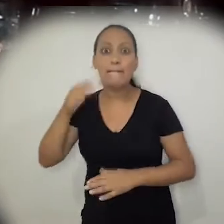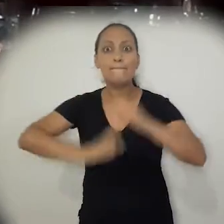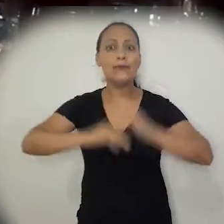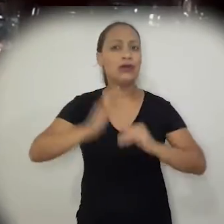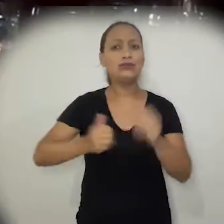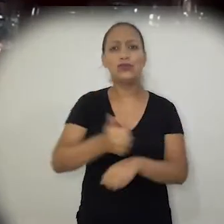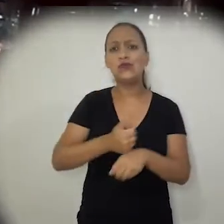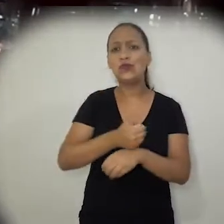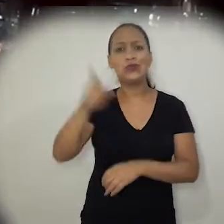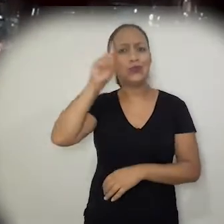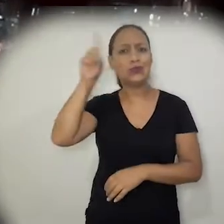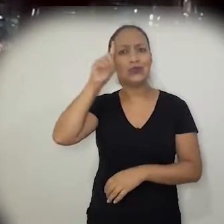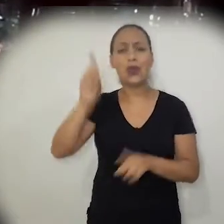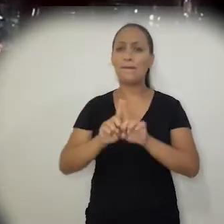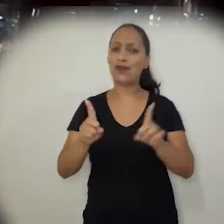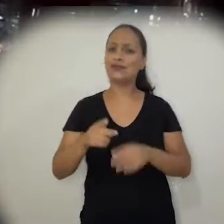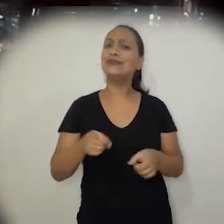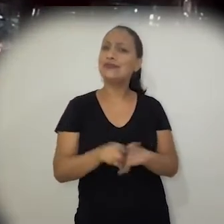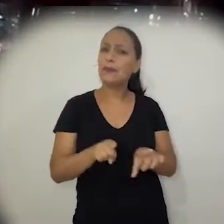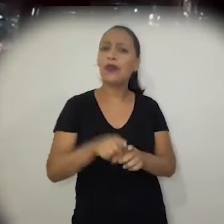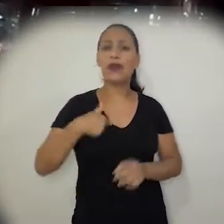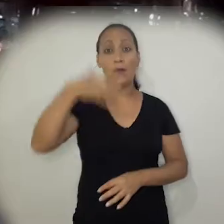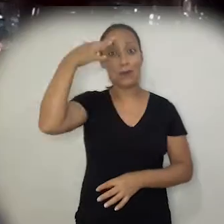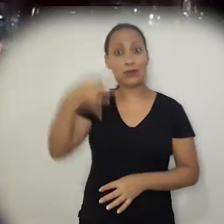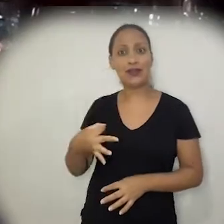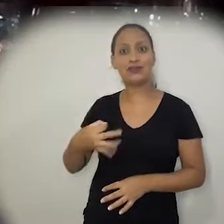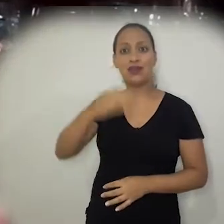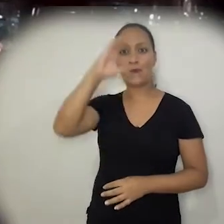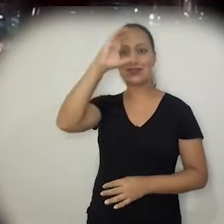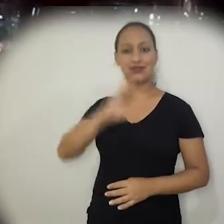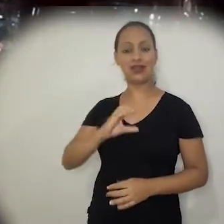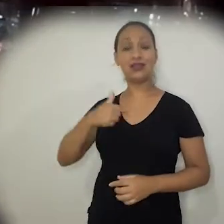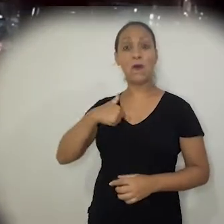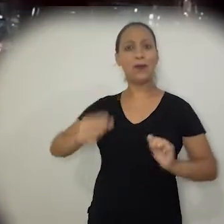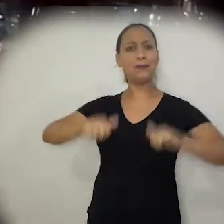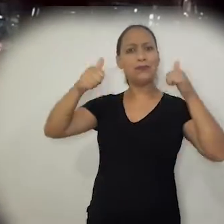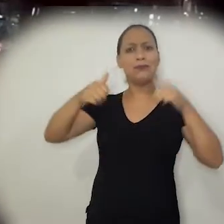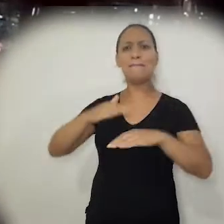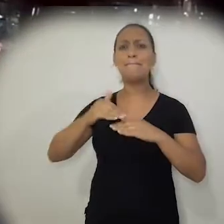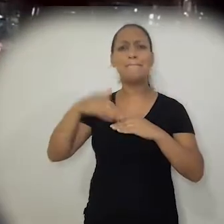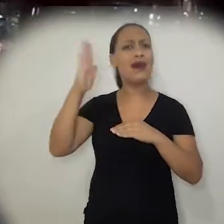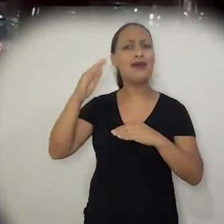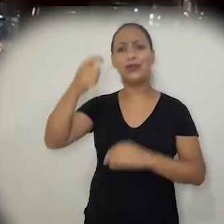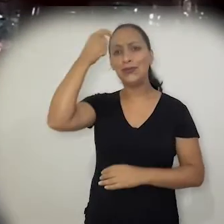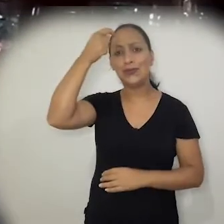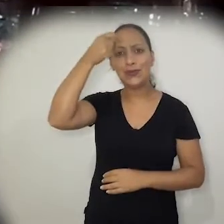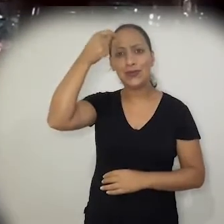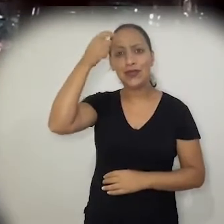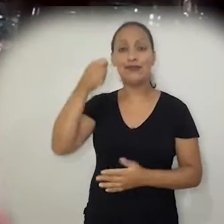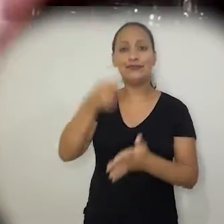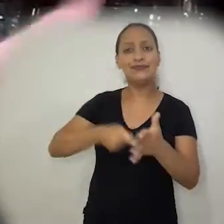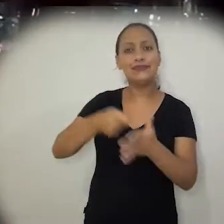Mas também eu entendo que eu me tornei uma cidadã melhor, uma cidadã mais consciente, que tenta